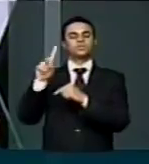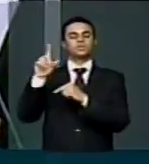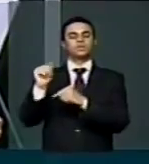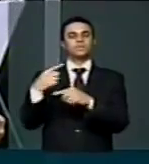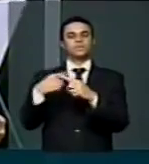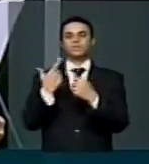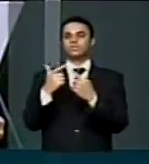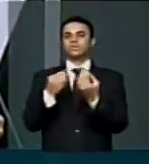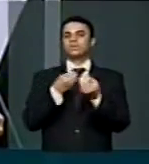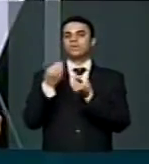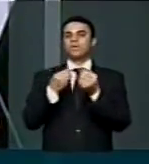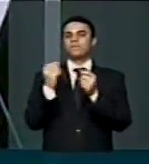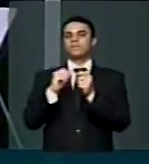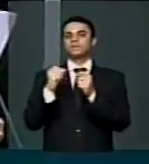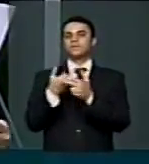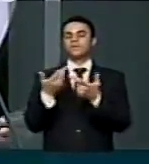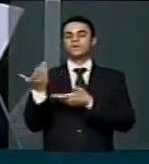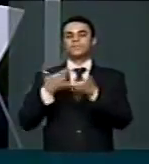esta situação